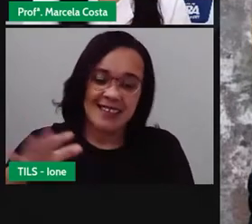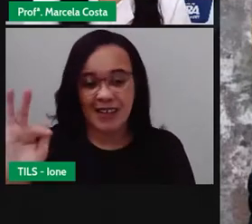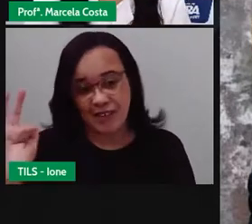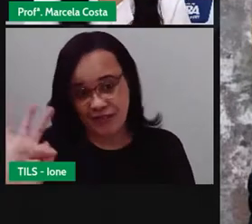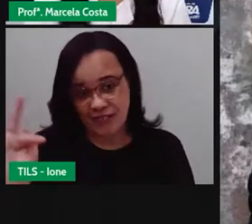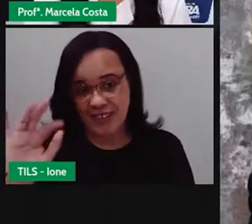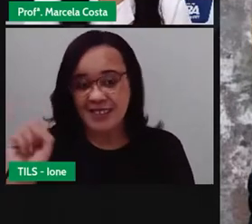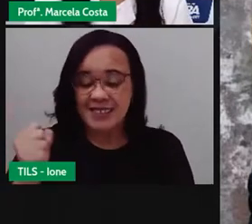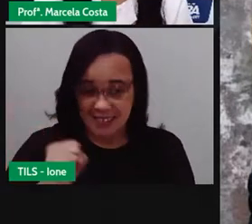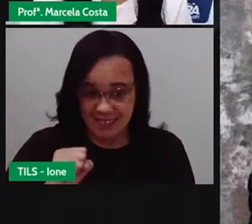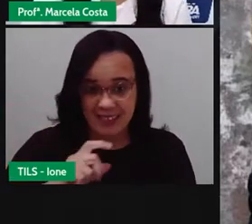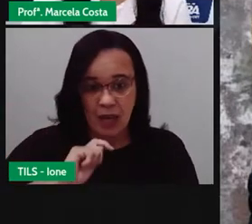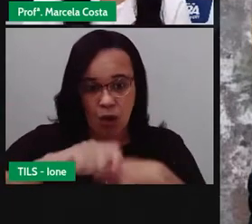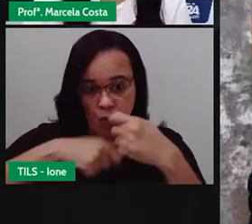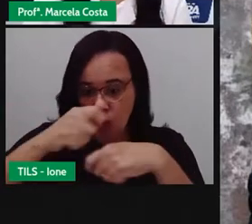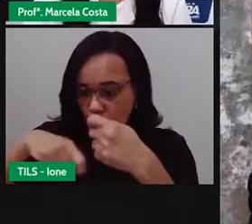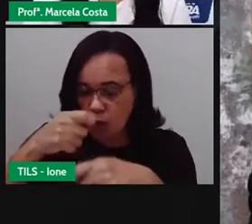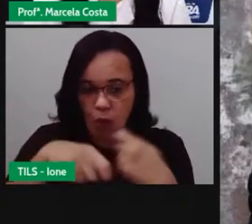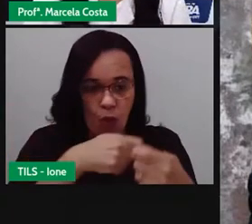comerciais.